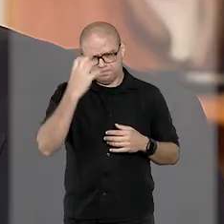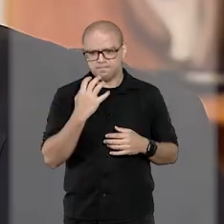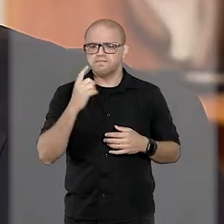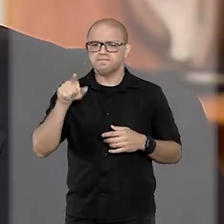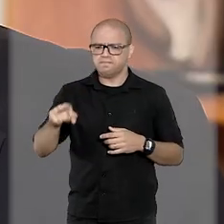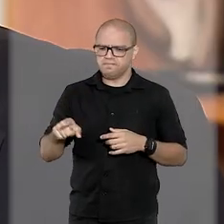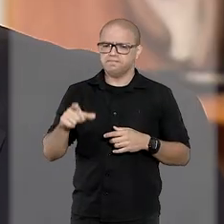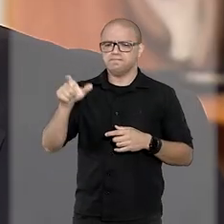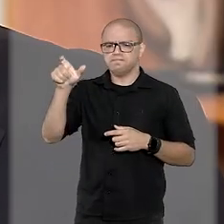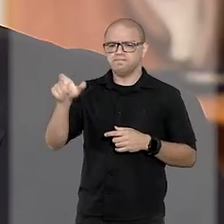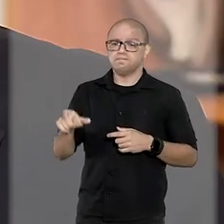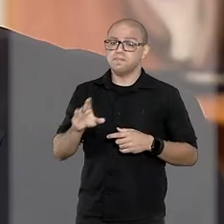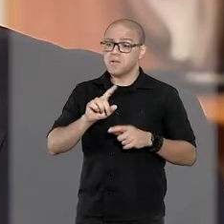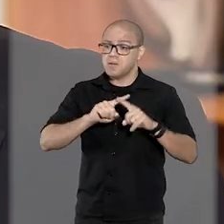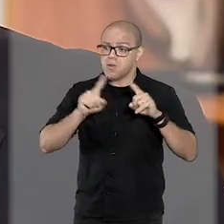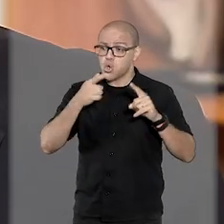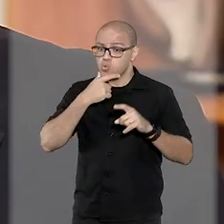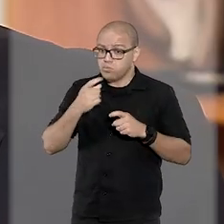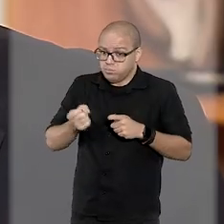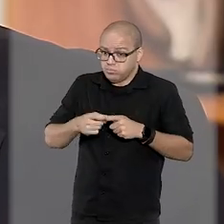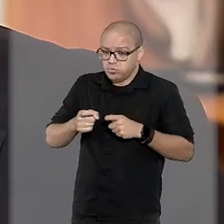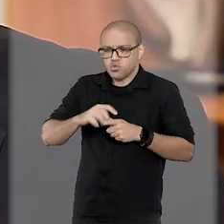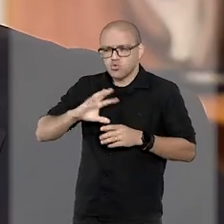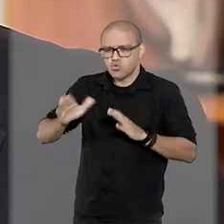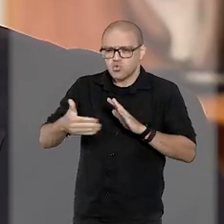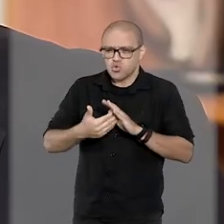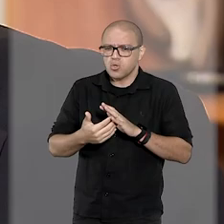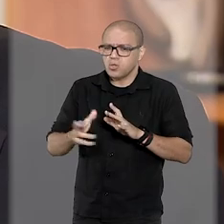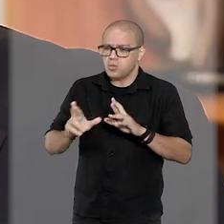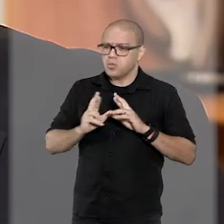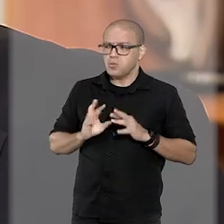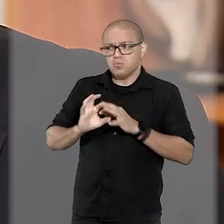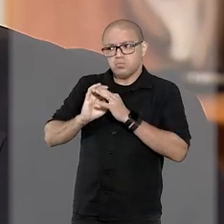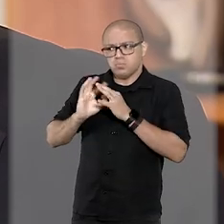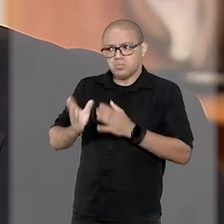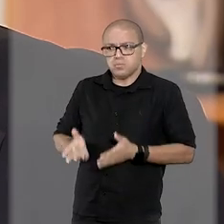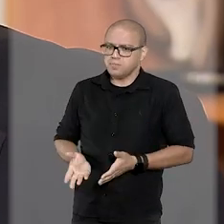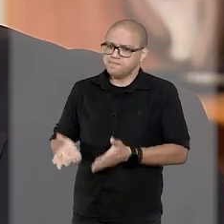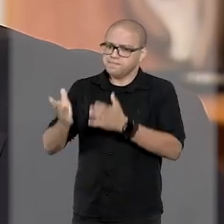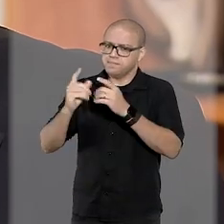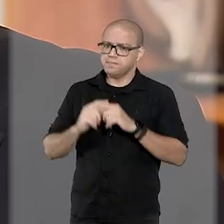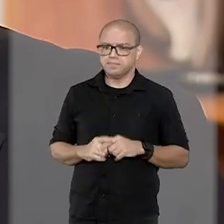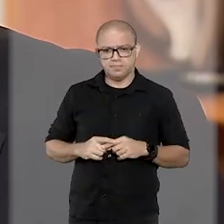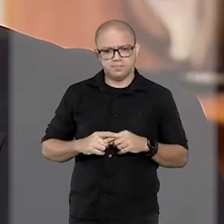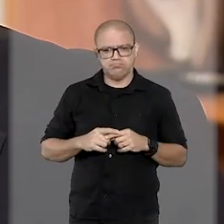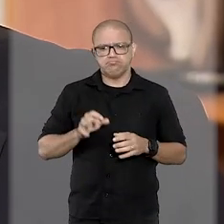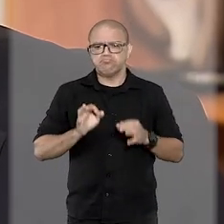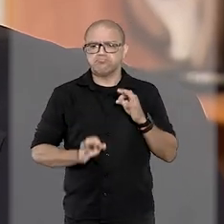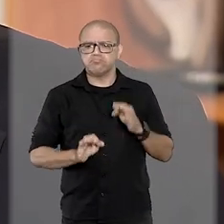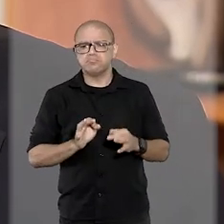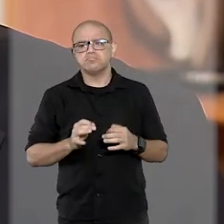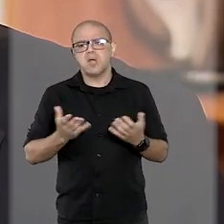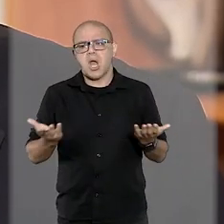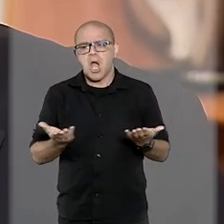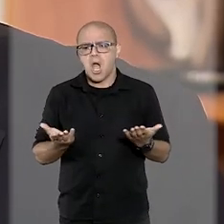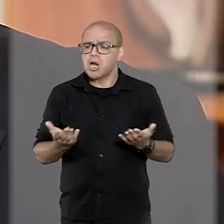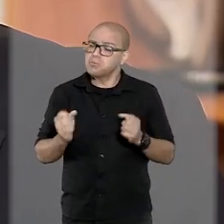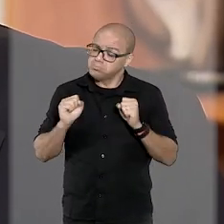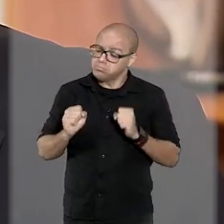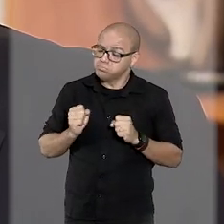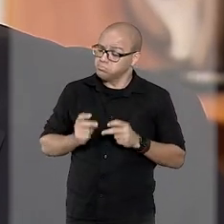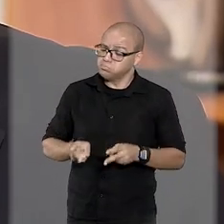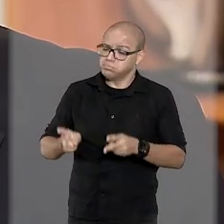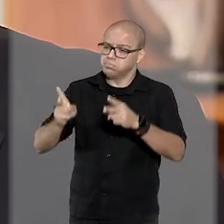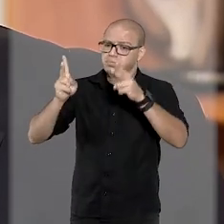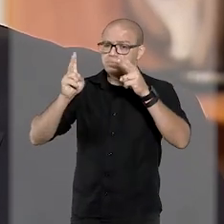caso. Mas ponderou que o médico respondeu a toda ação penal em liberdade e que não há justificativa para que não possa continuar